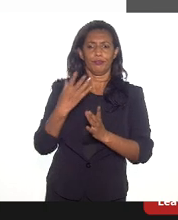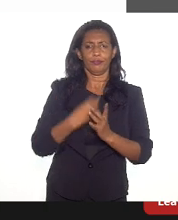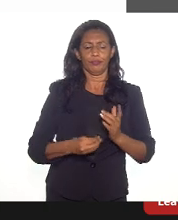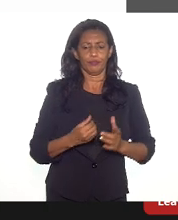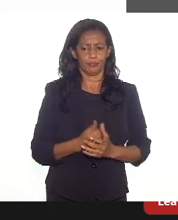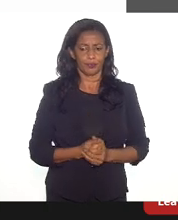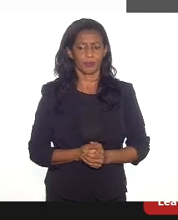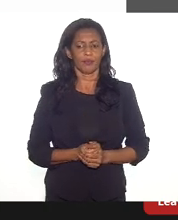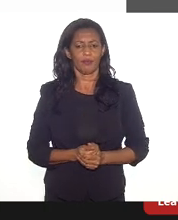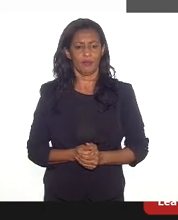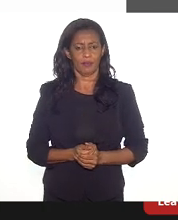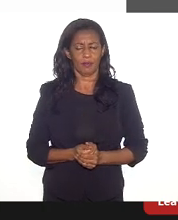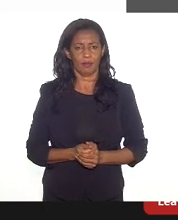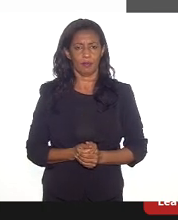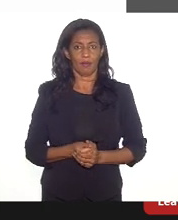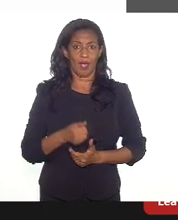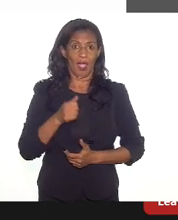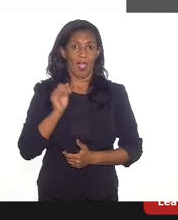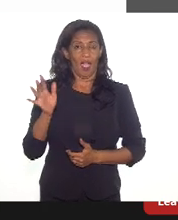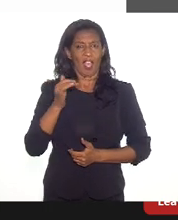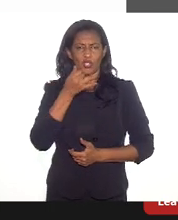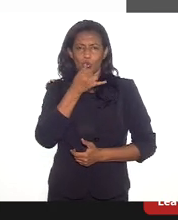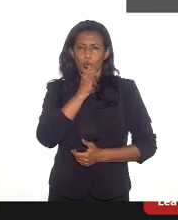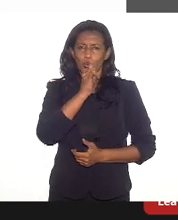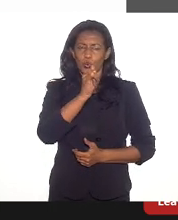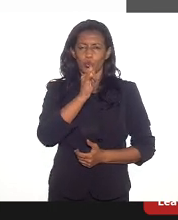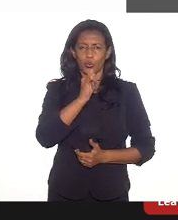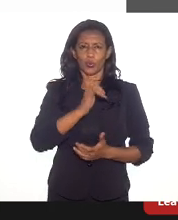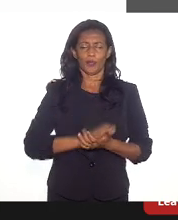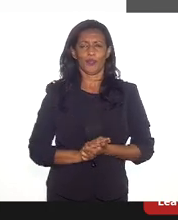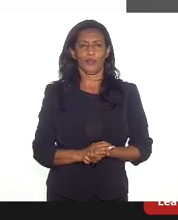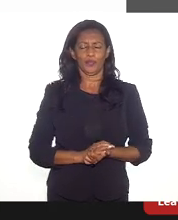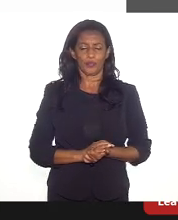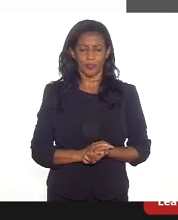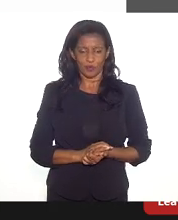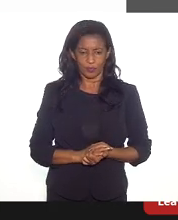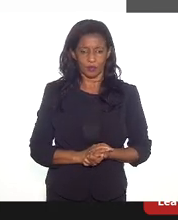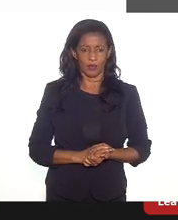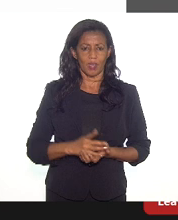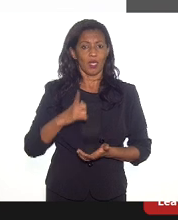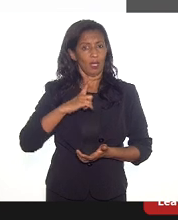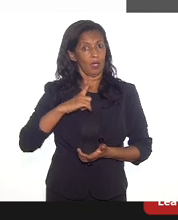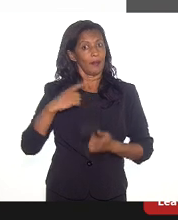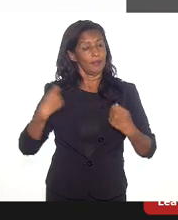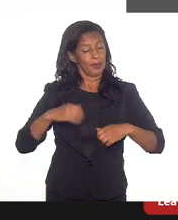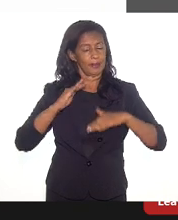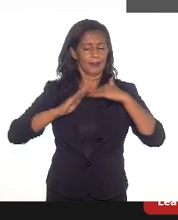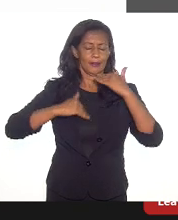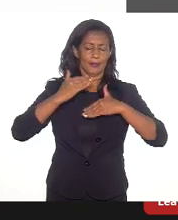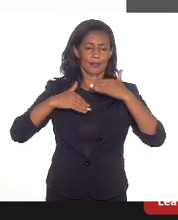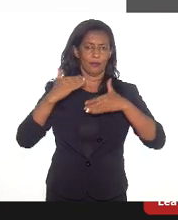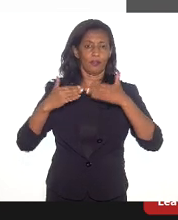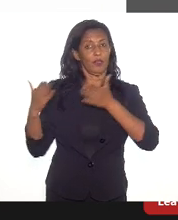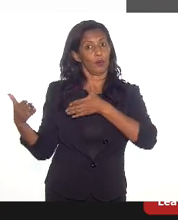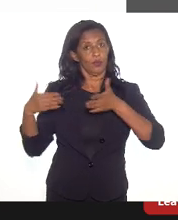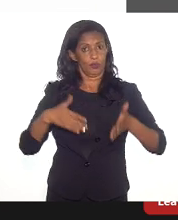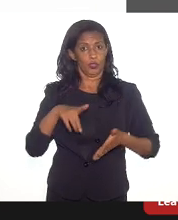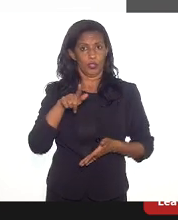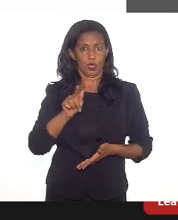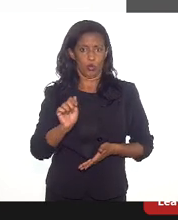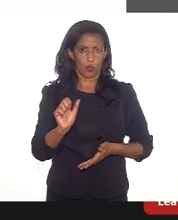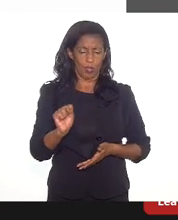Goiás. As termas elétricas é um plano que temos que desenvolver no Rio de Janeiro com a chegada do gás.